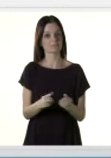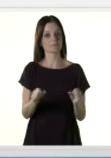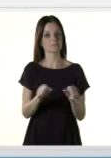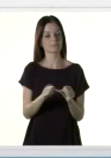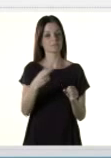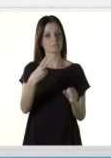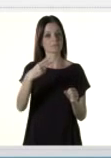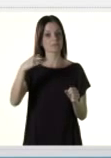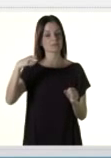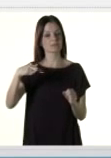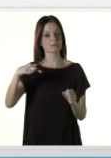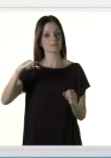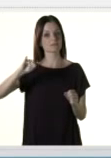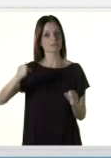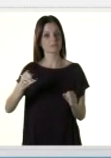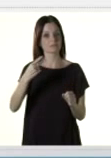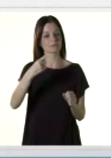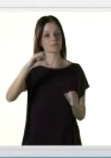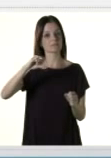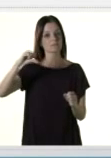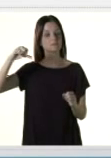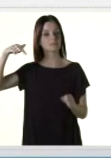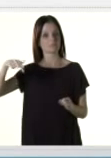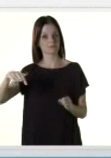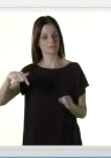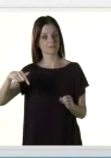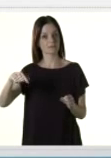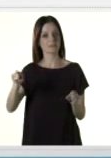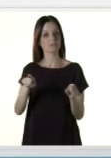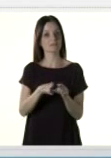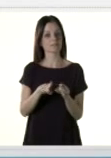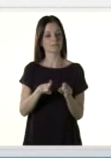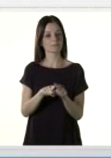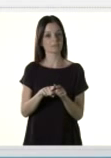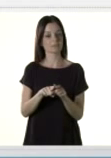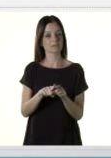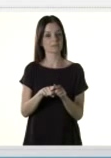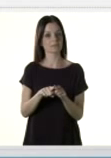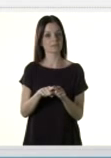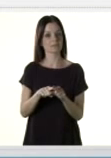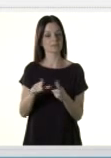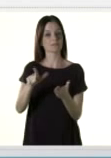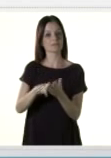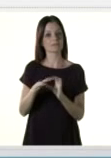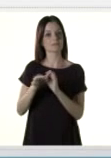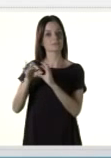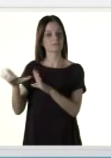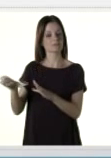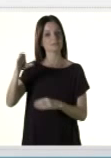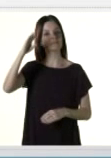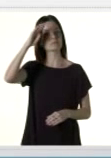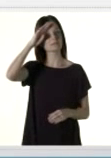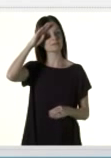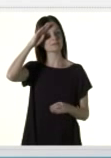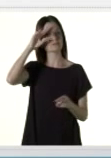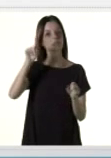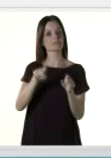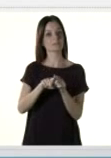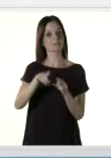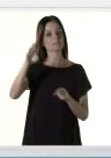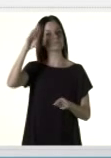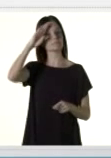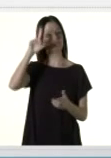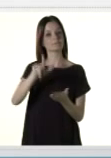janeiro de 1997. Certificado de Dispensa de Incorporação. Certificado de Reservista.